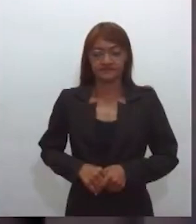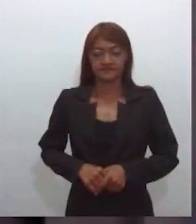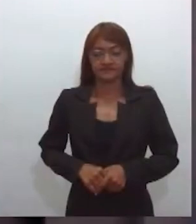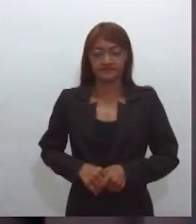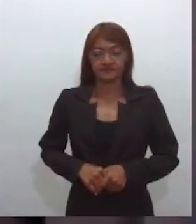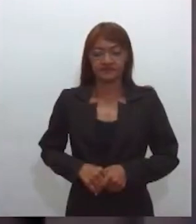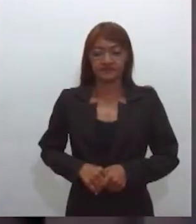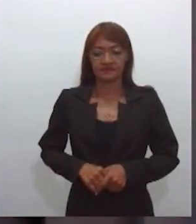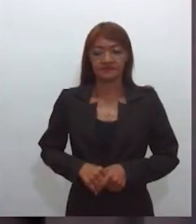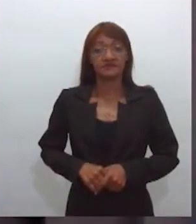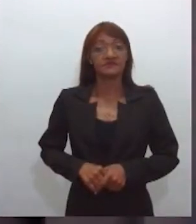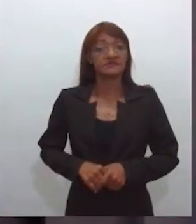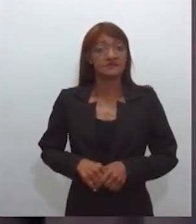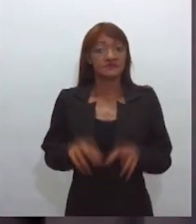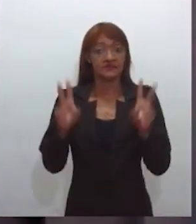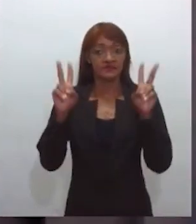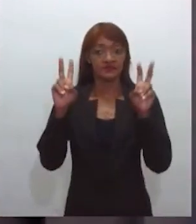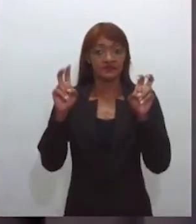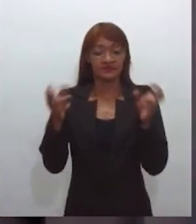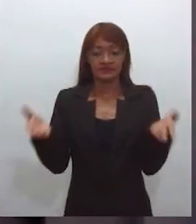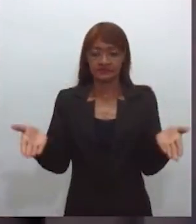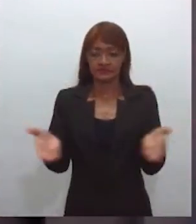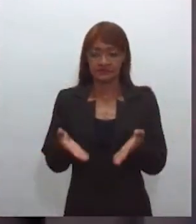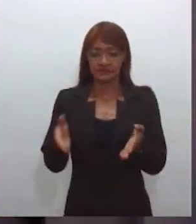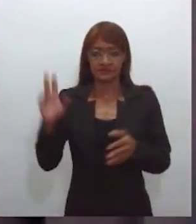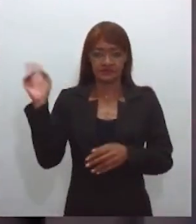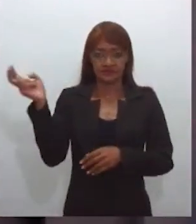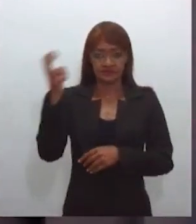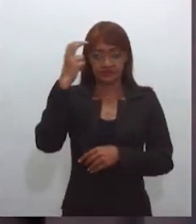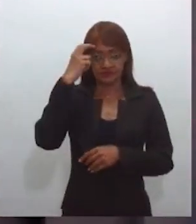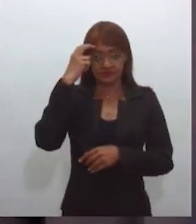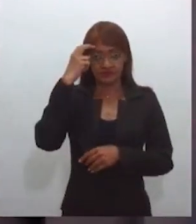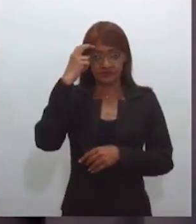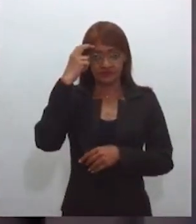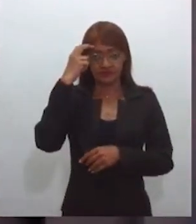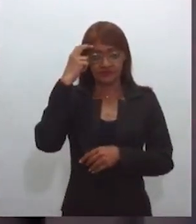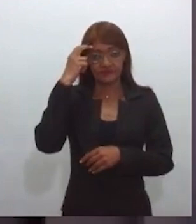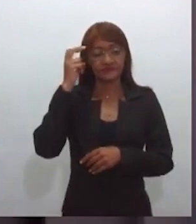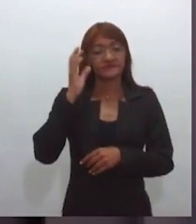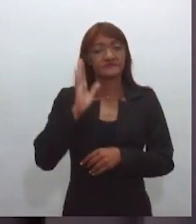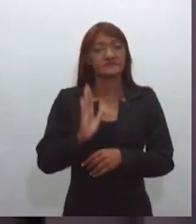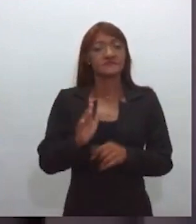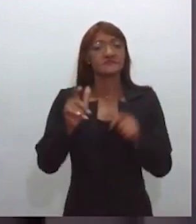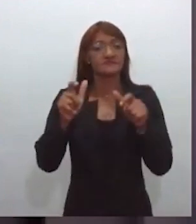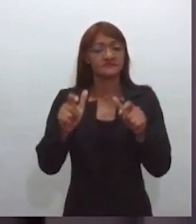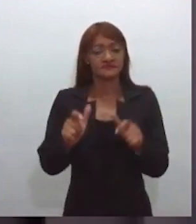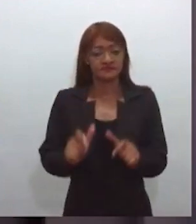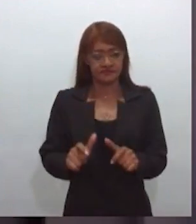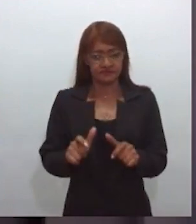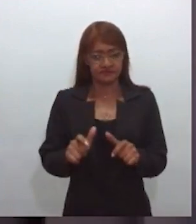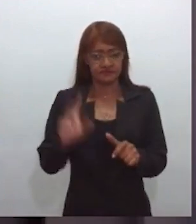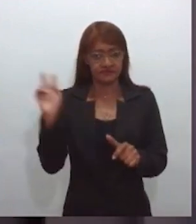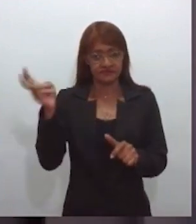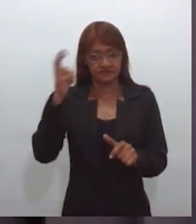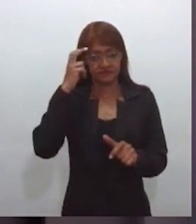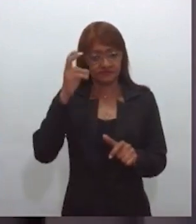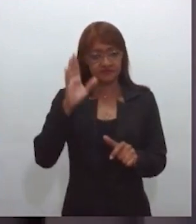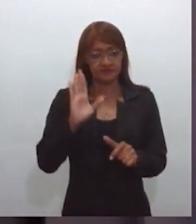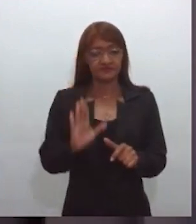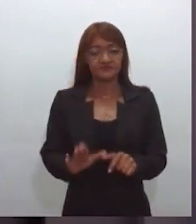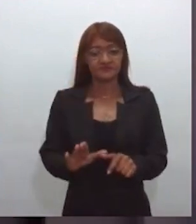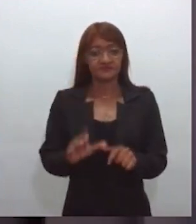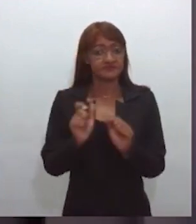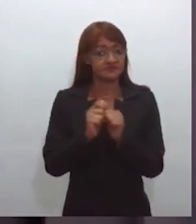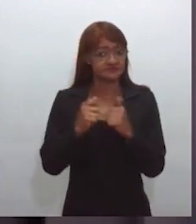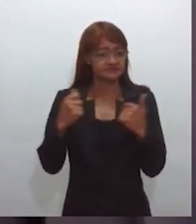O assunto agora é cultura. O Espaço Cultural de Genal Tavares de Queiroz, realizado no